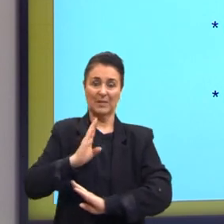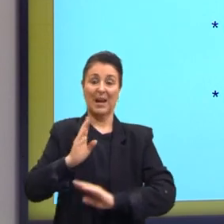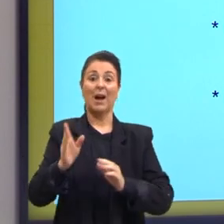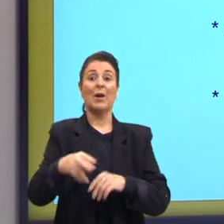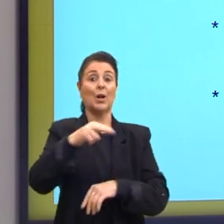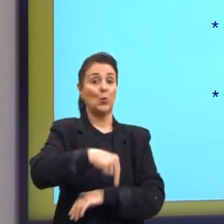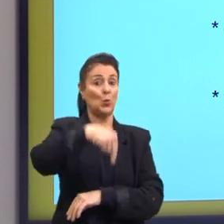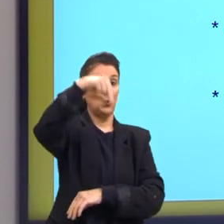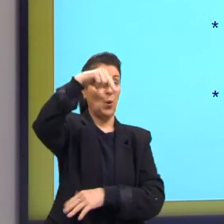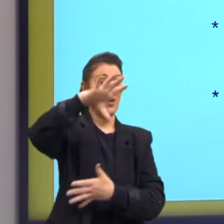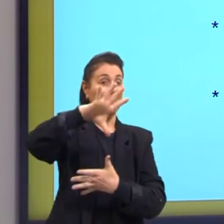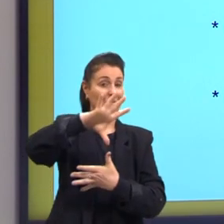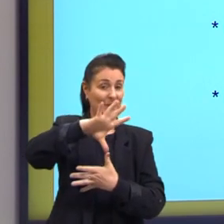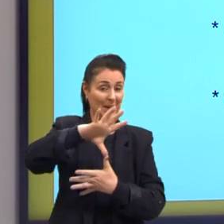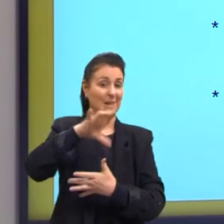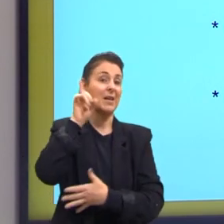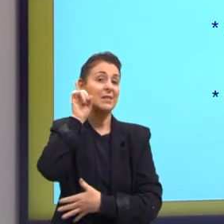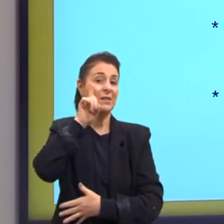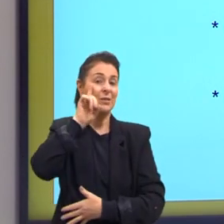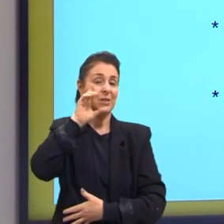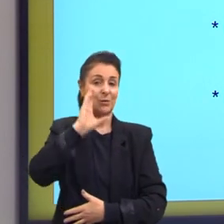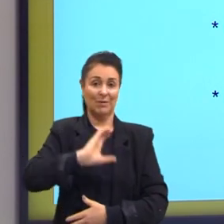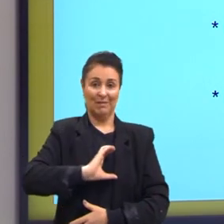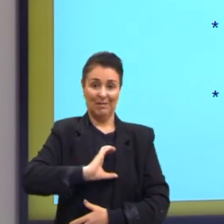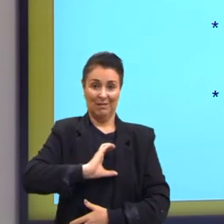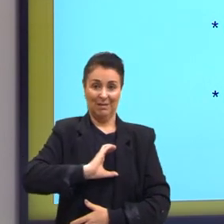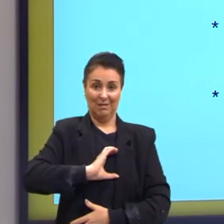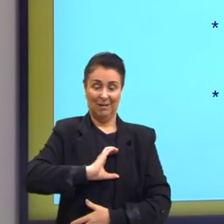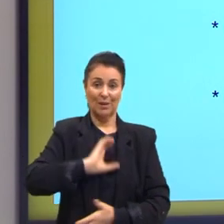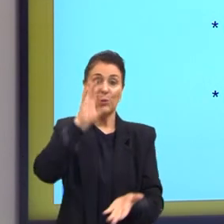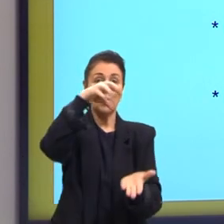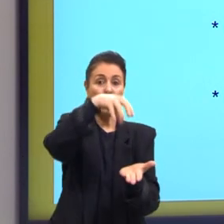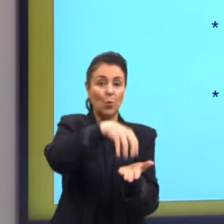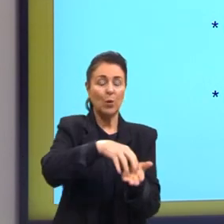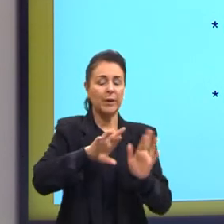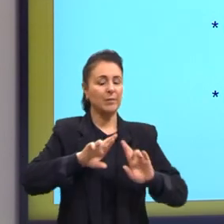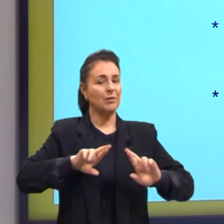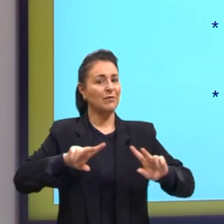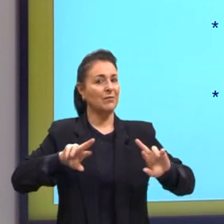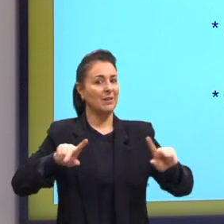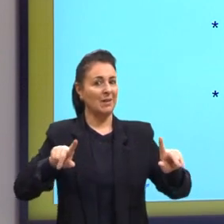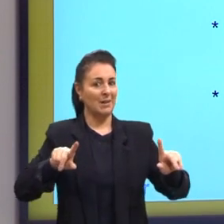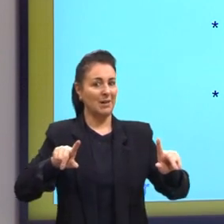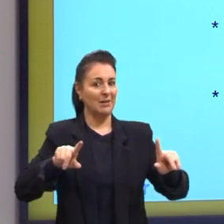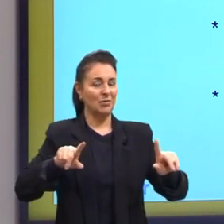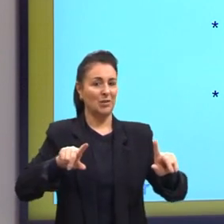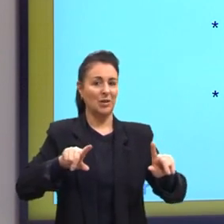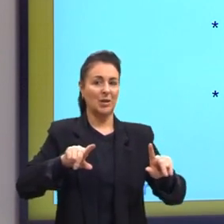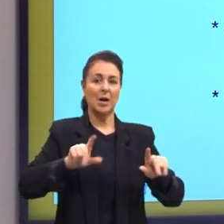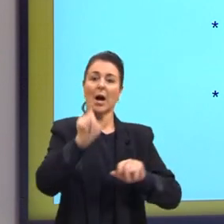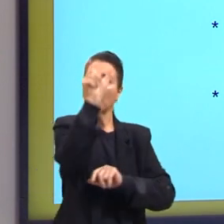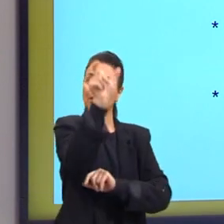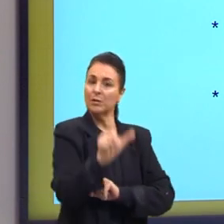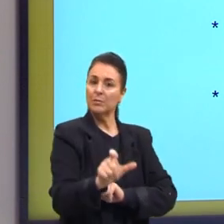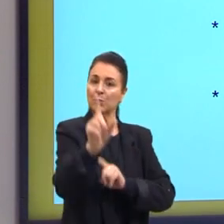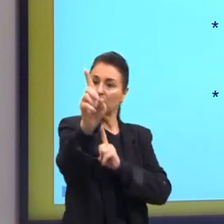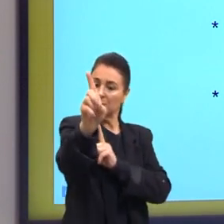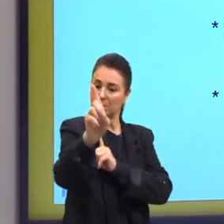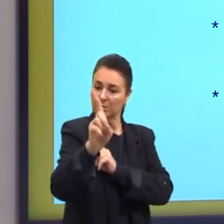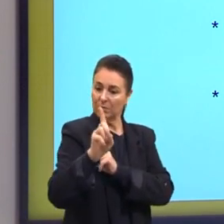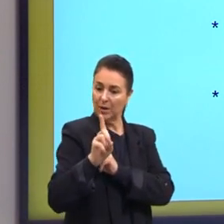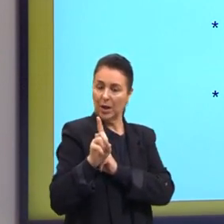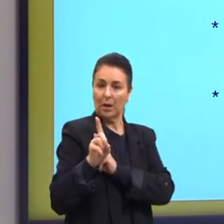Norte, Estados Unidos e Canadá, são colônias que vão acolher pessoas com diferenças